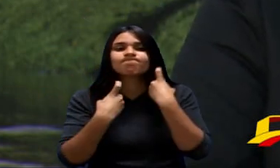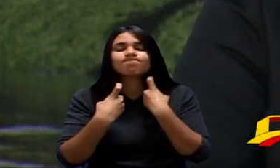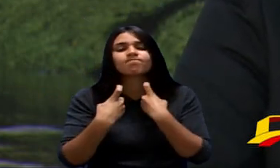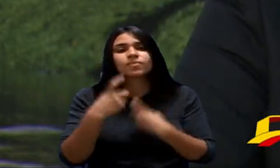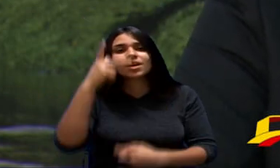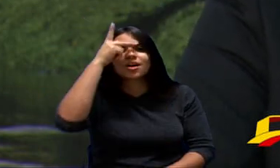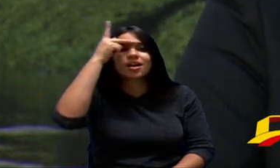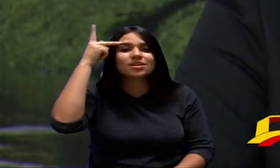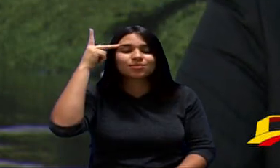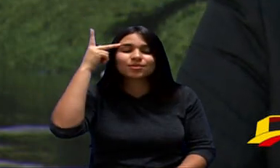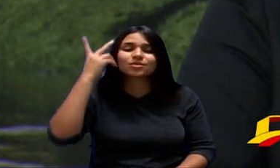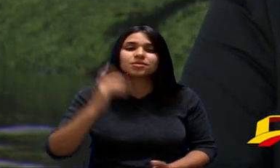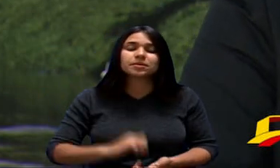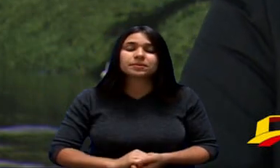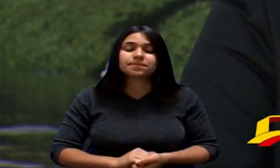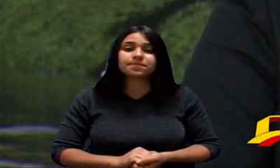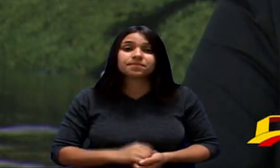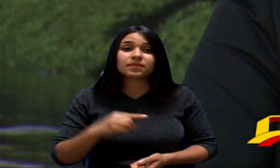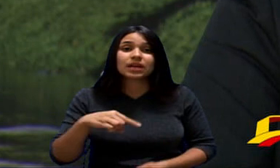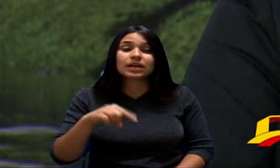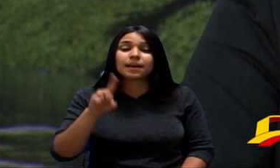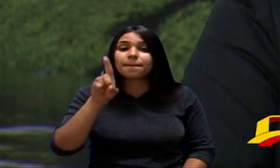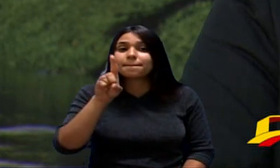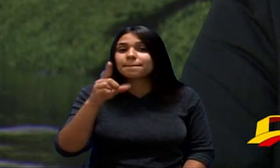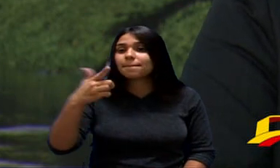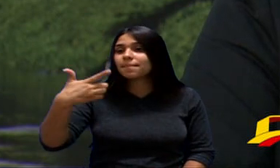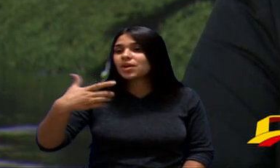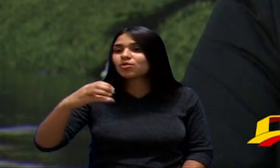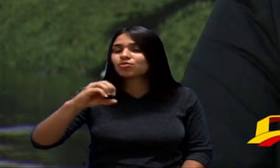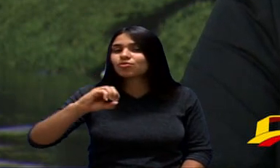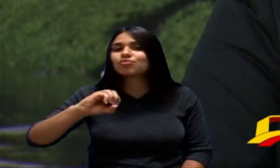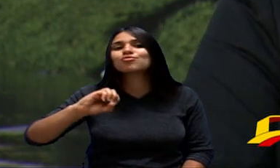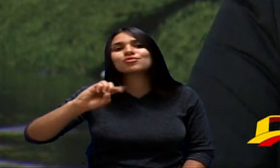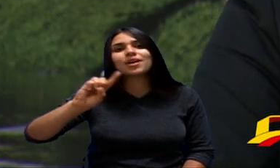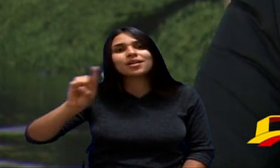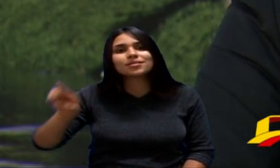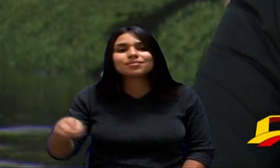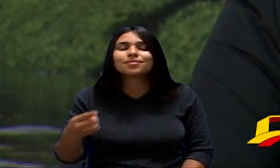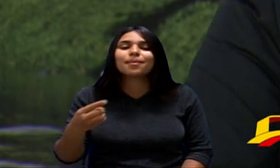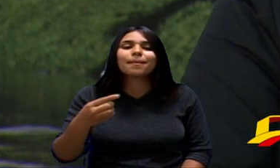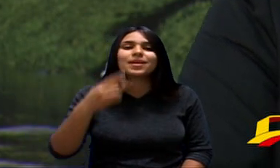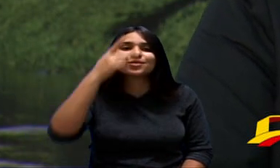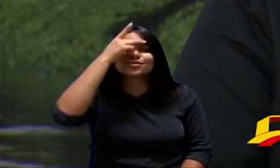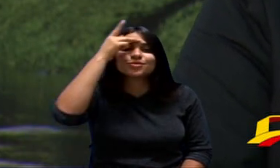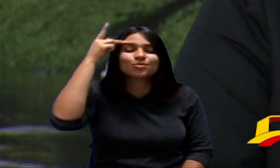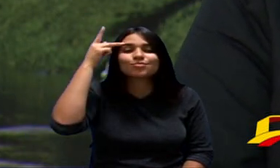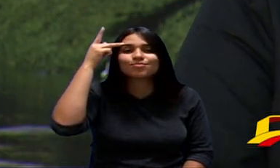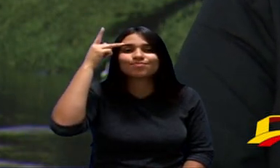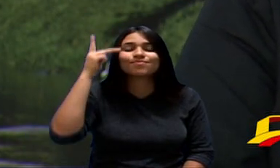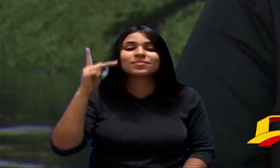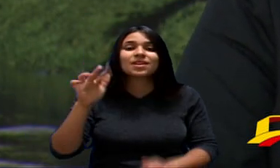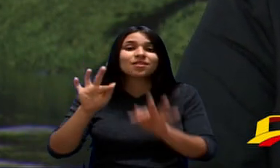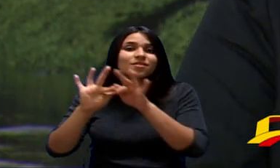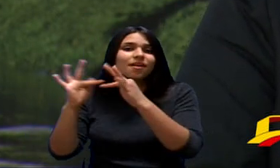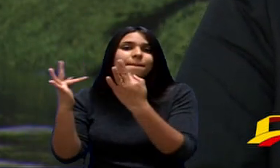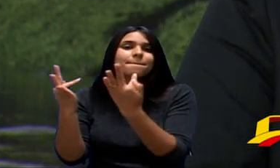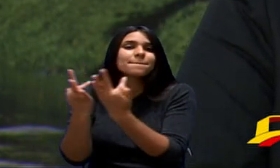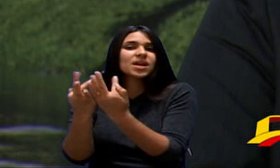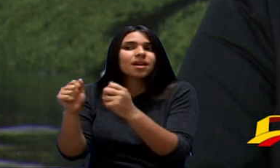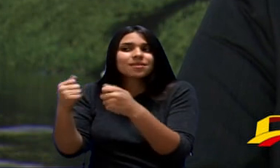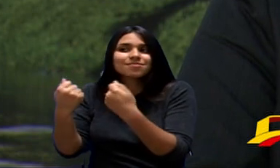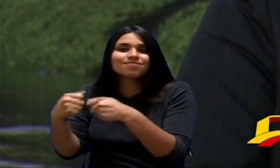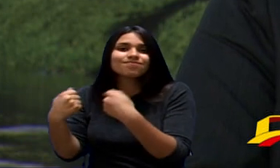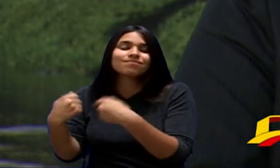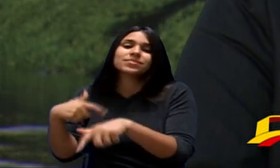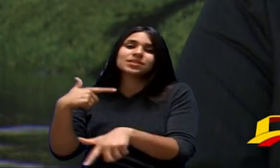A gente Tem Aqui Em Sorocaba 1200 Pessoas 1200 Famílias Que Necessitam